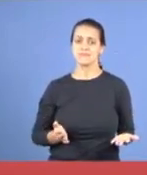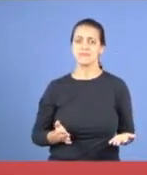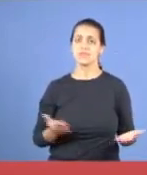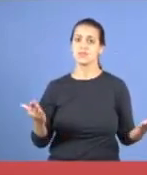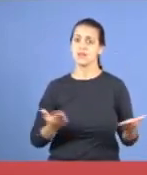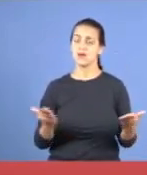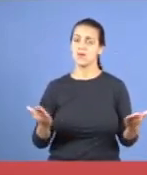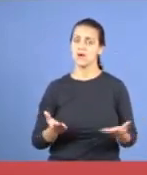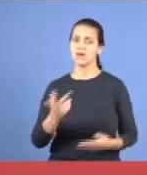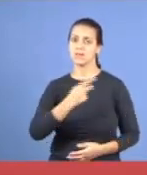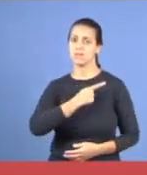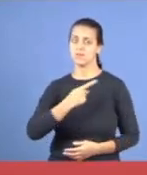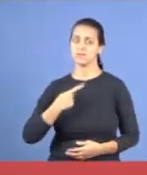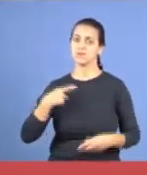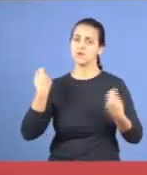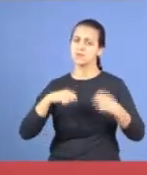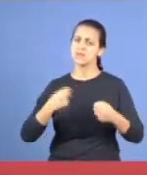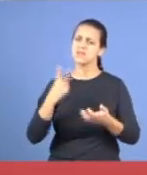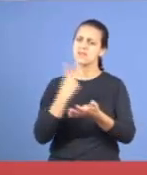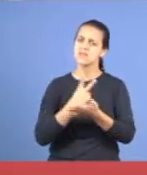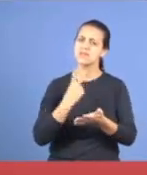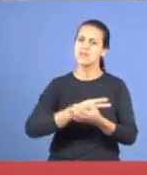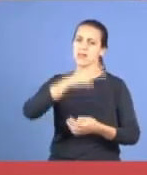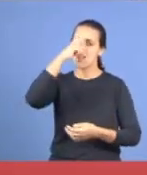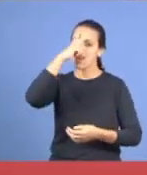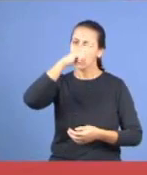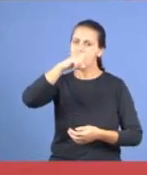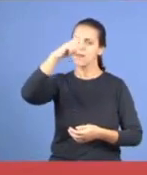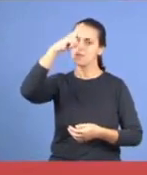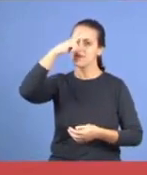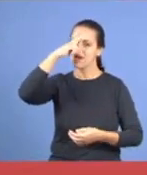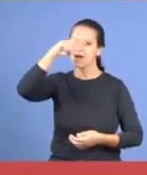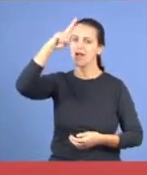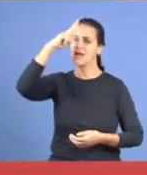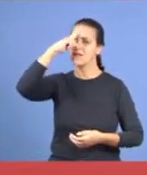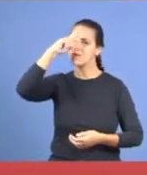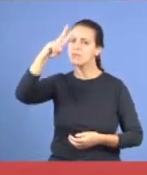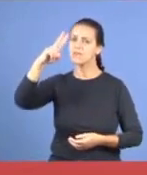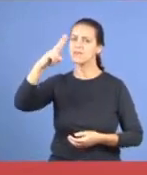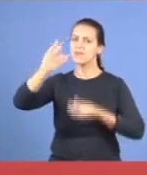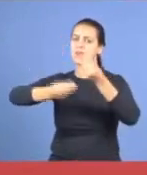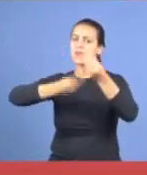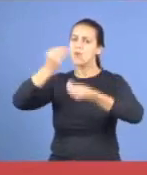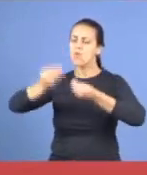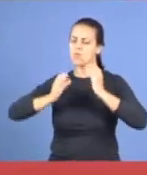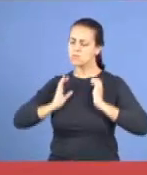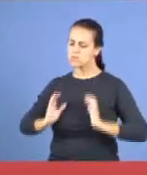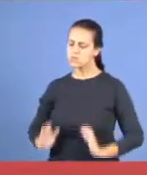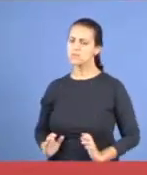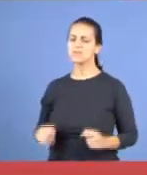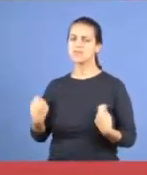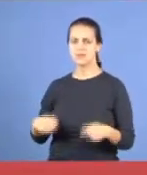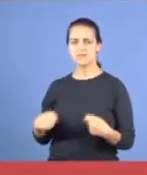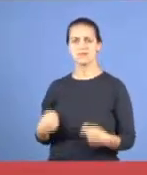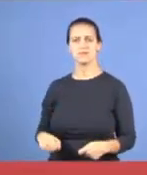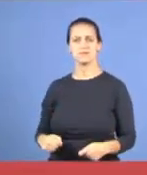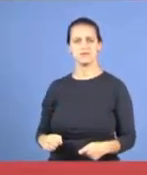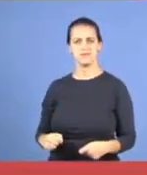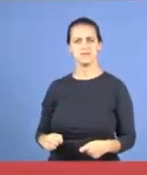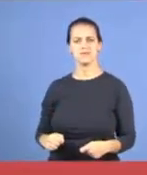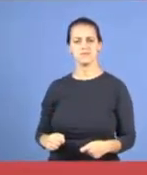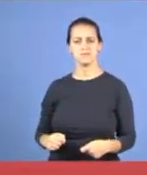pastor, está sempre relembrando, as nossas posições, recordando, renovando, reforçando,